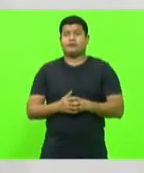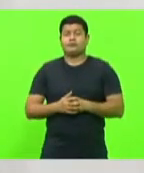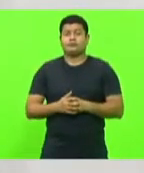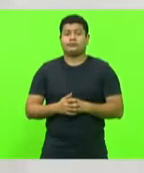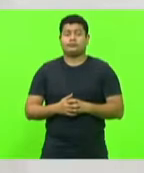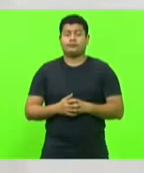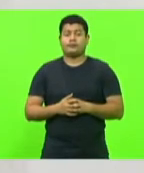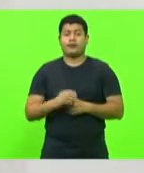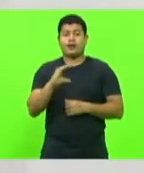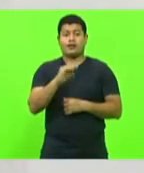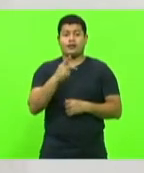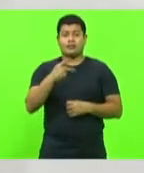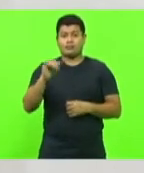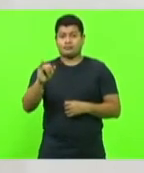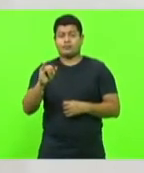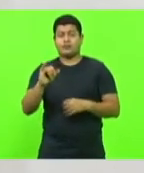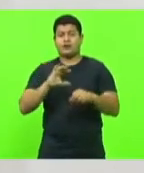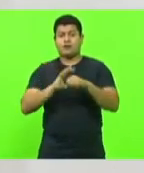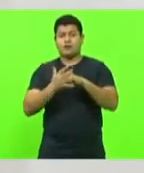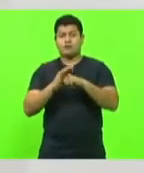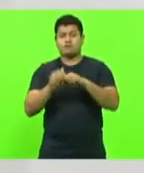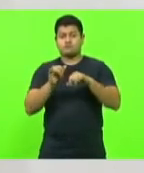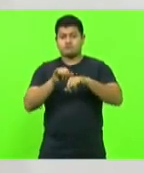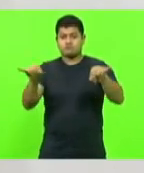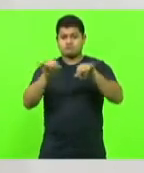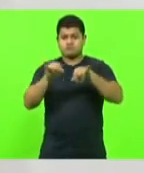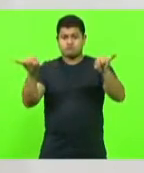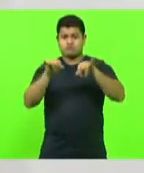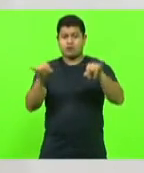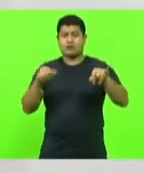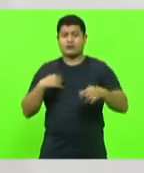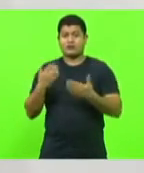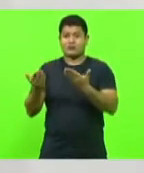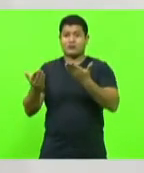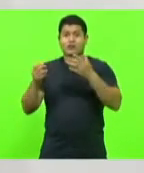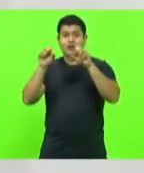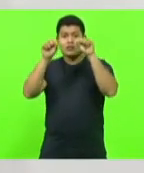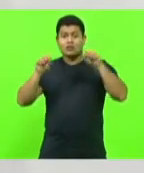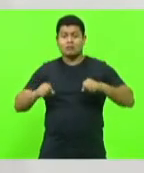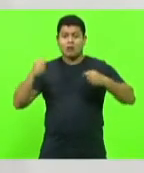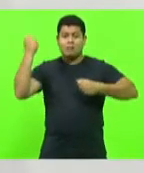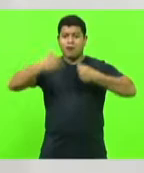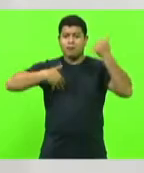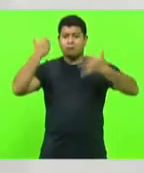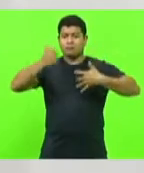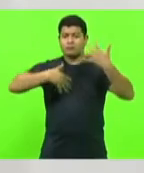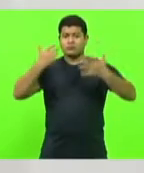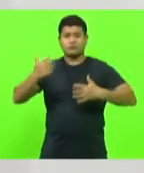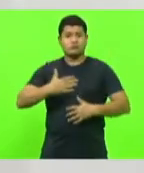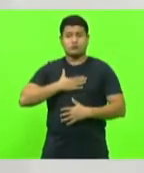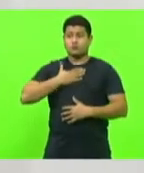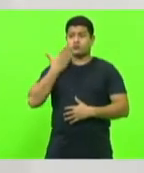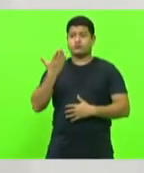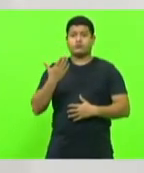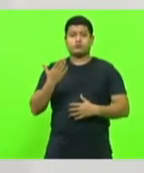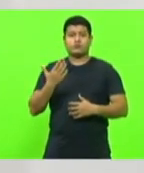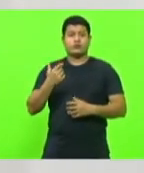a CPI da COVID teve hoje um dos depoimentos mais chocantes e desumanos dos últimos dois meses.